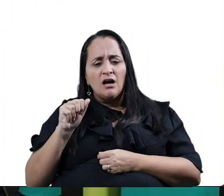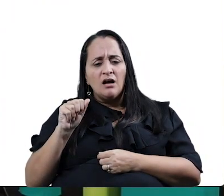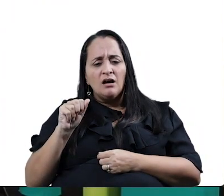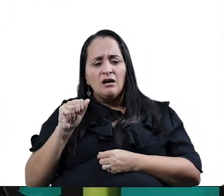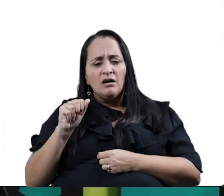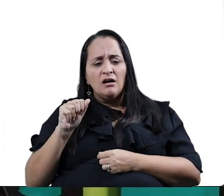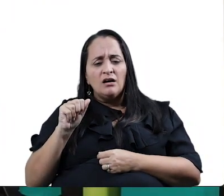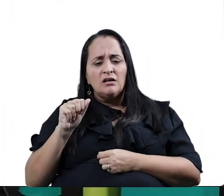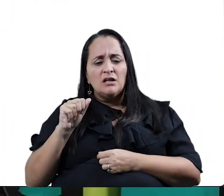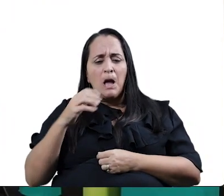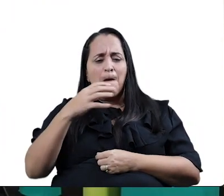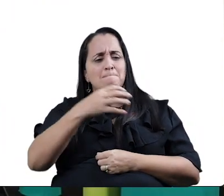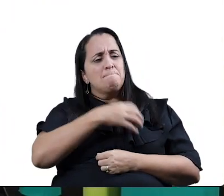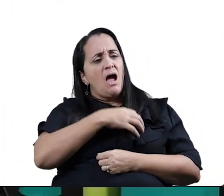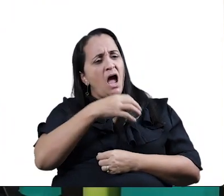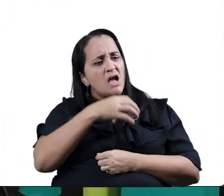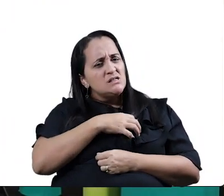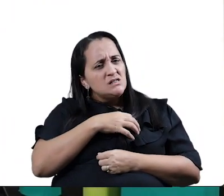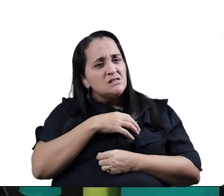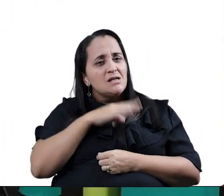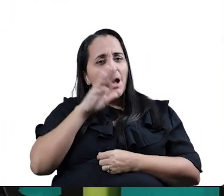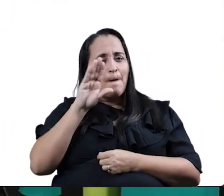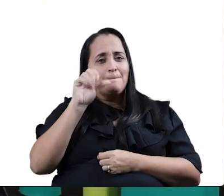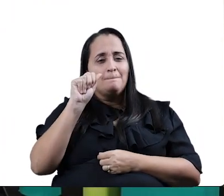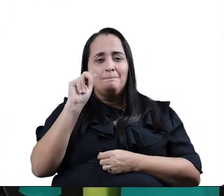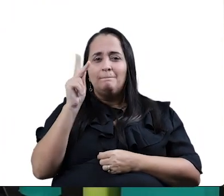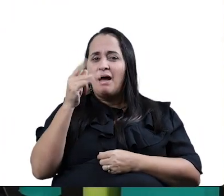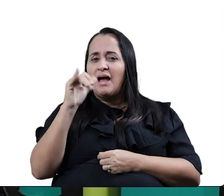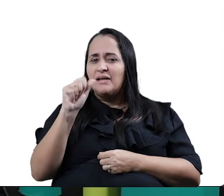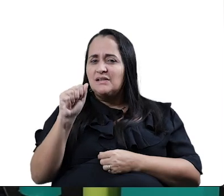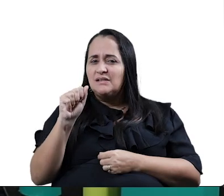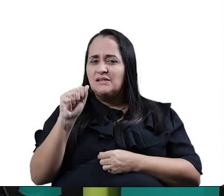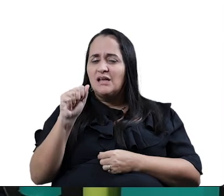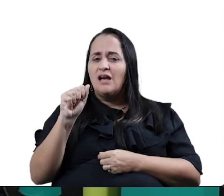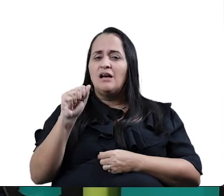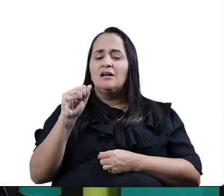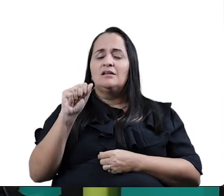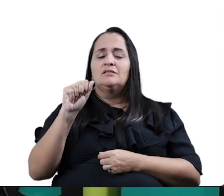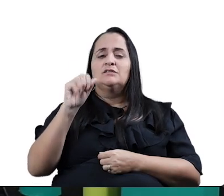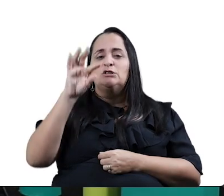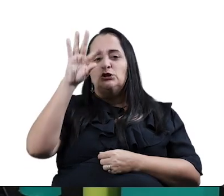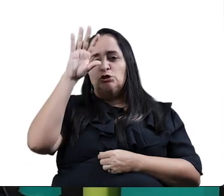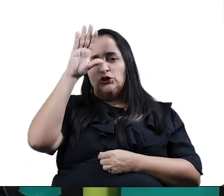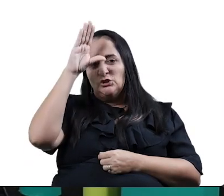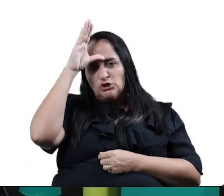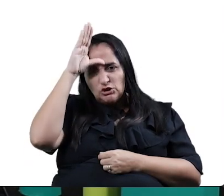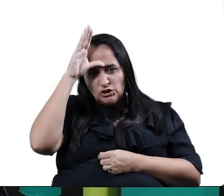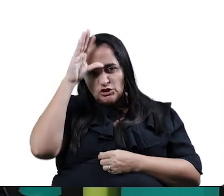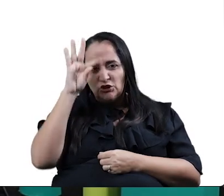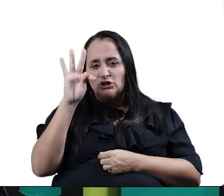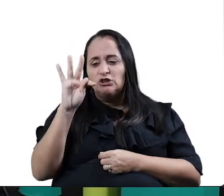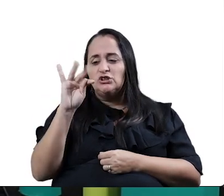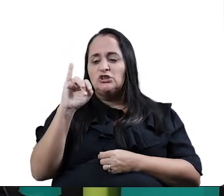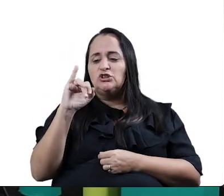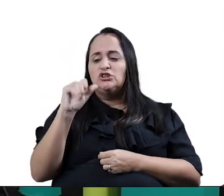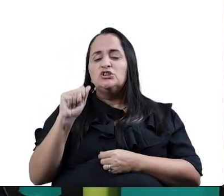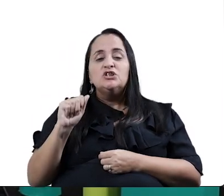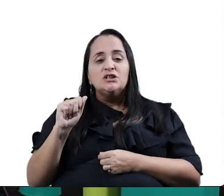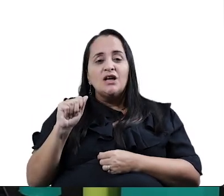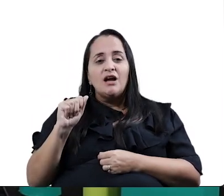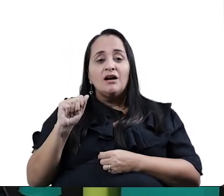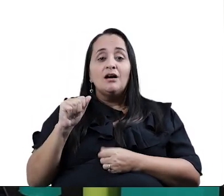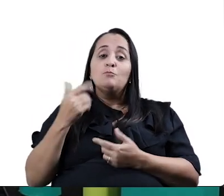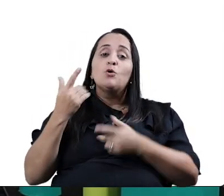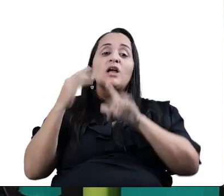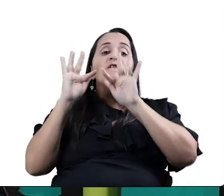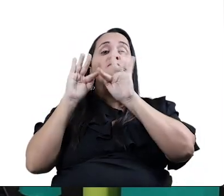Maria. Bahia. Sua tia. Viu? Rima com Maria. Tudo tem o